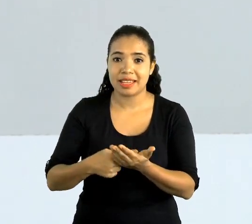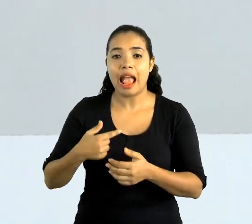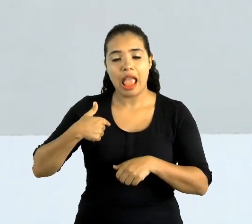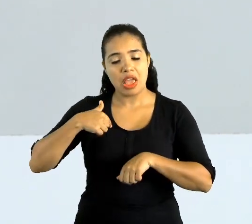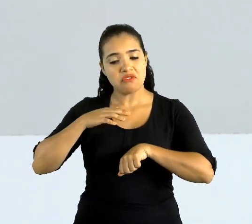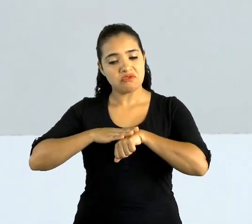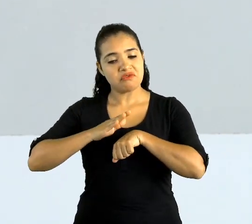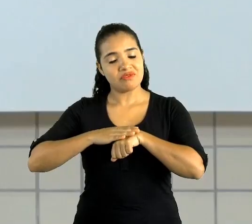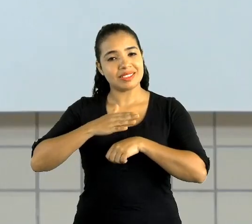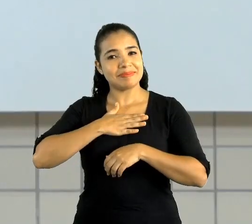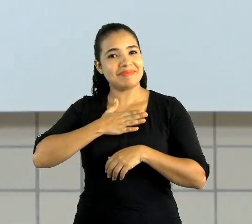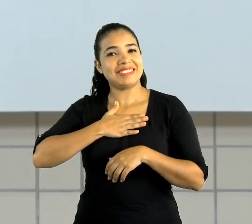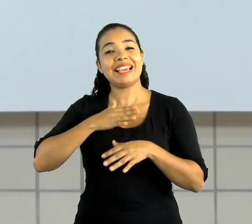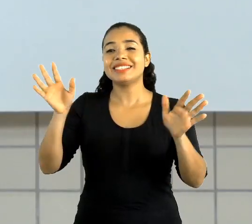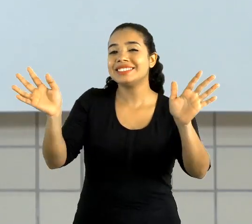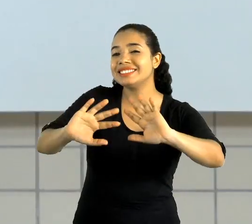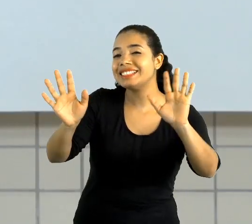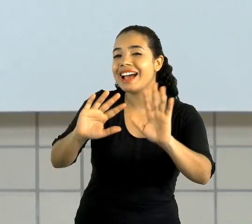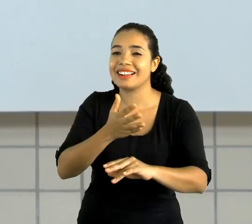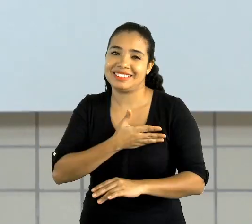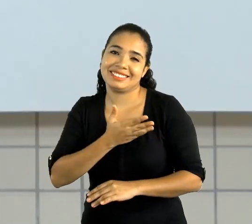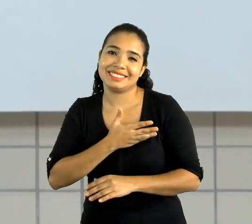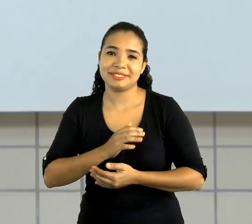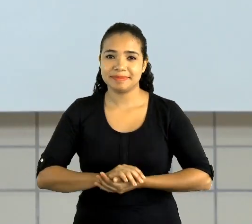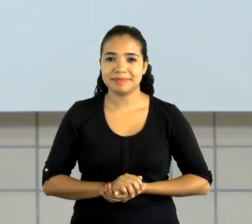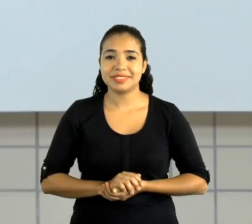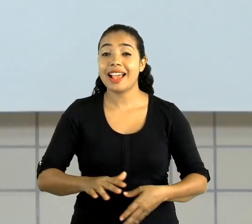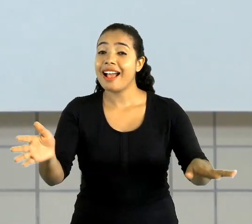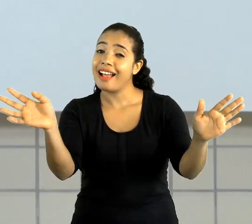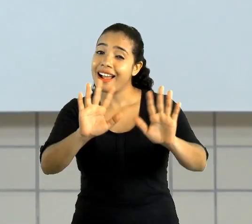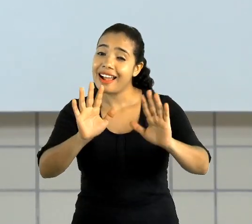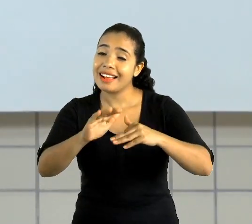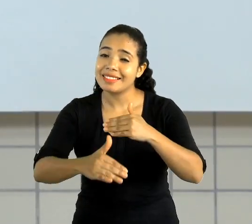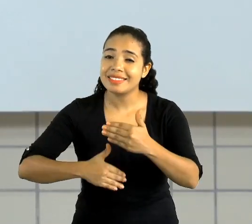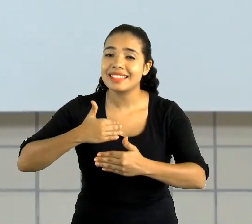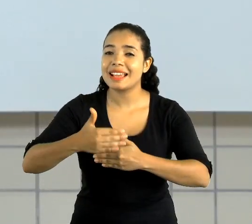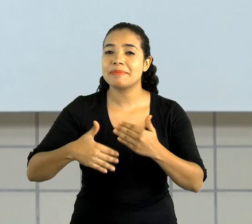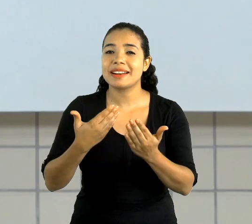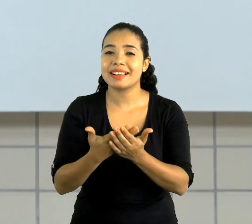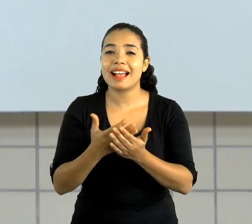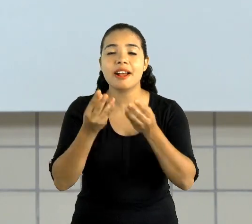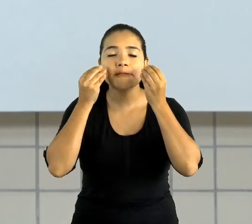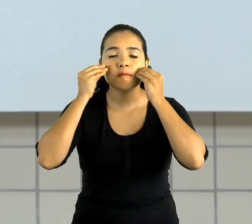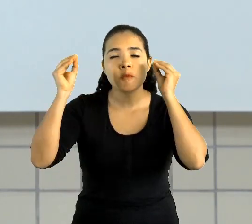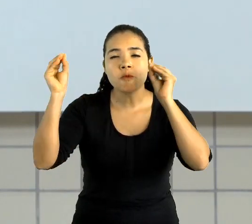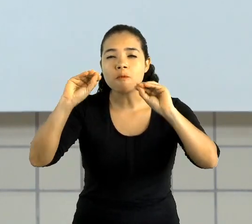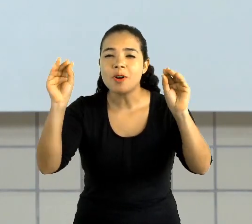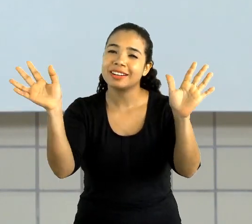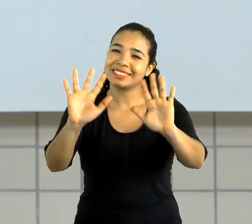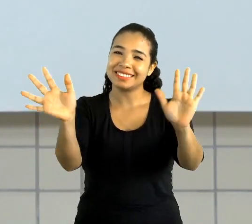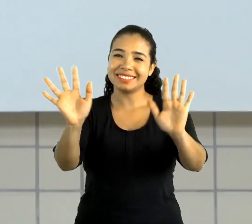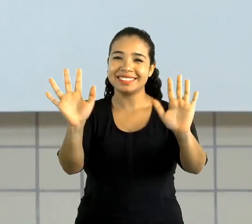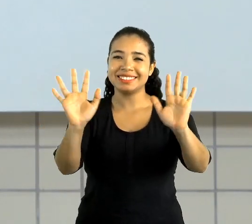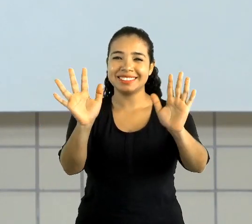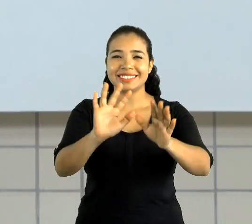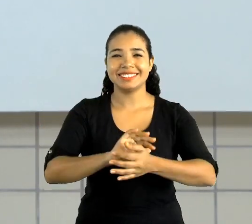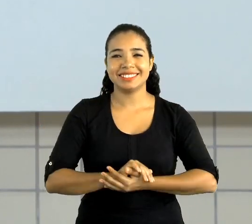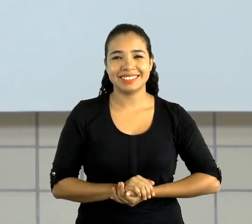coleguinhas. Até mais, galerinha. Até a próxima aula. Um grande beijo. Tchau, tchau. Tchau.